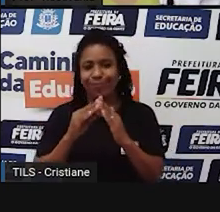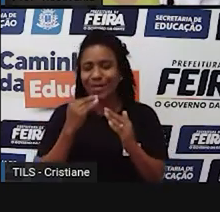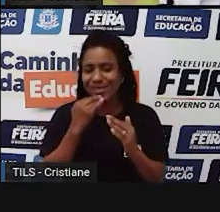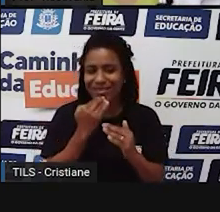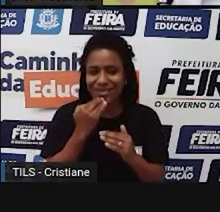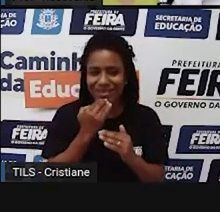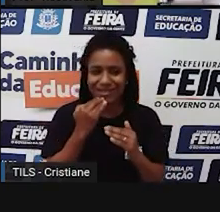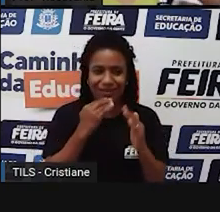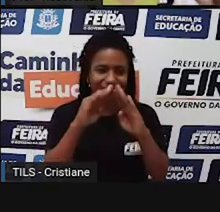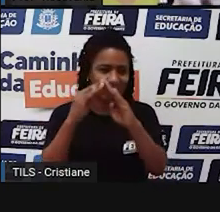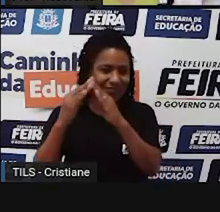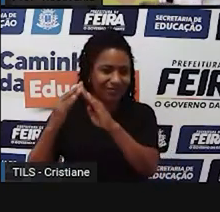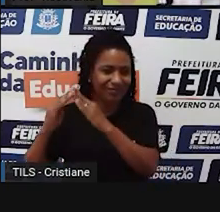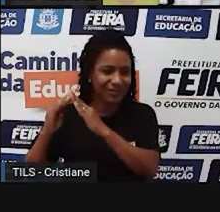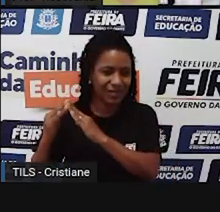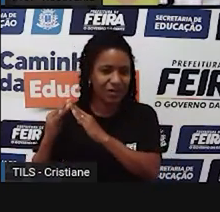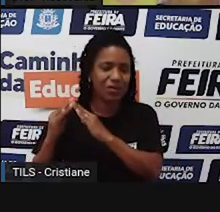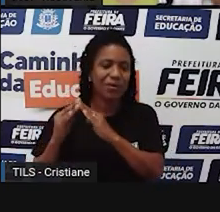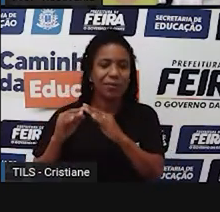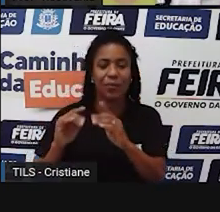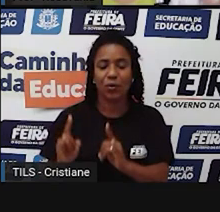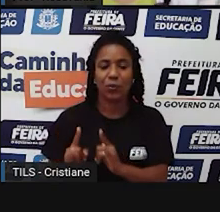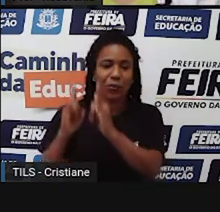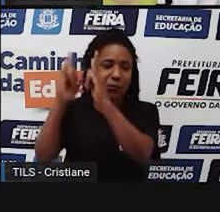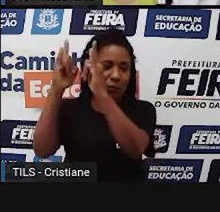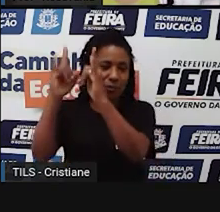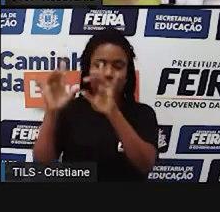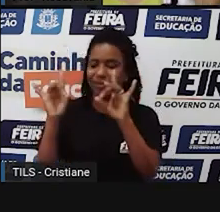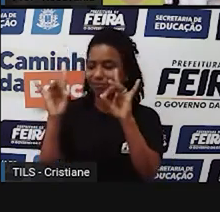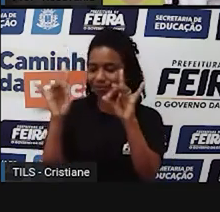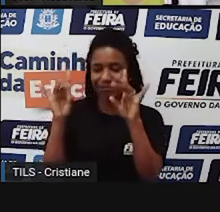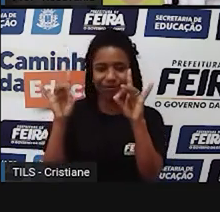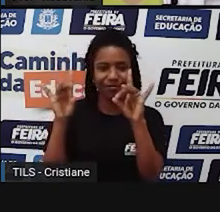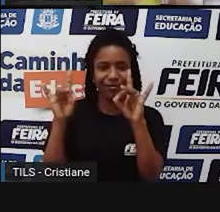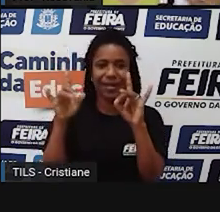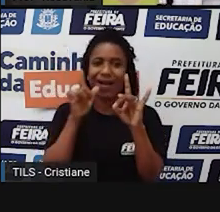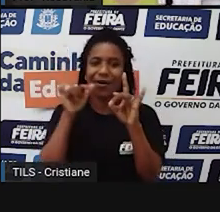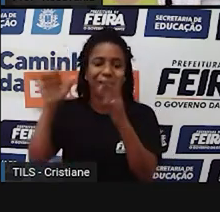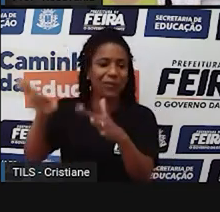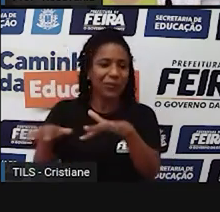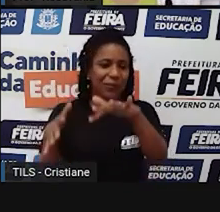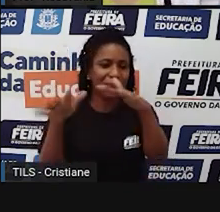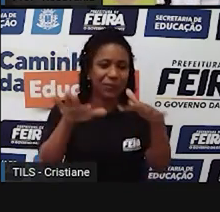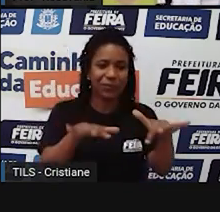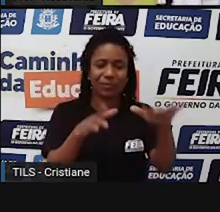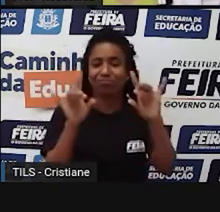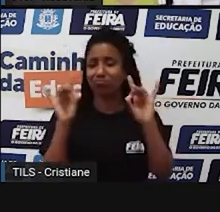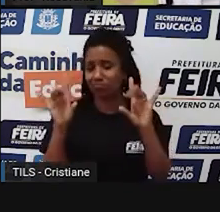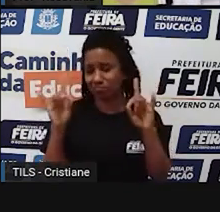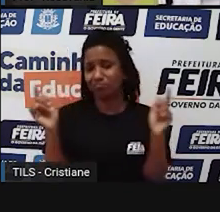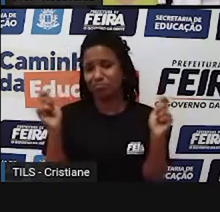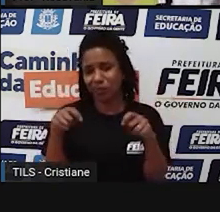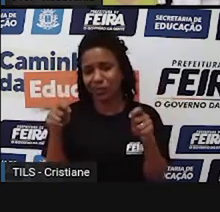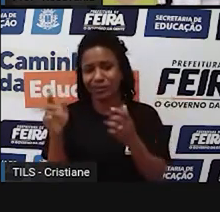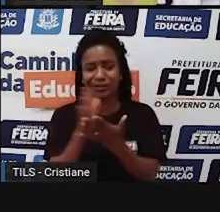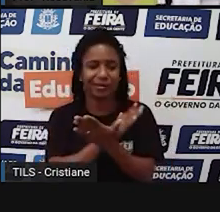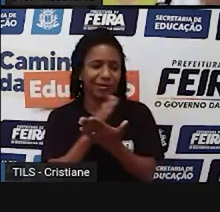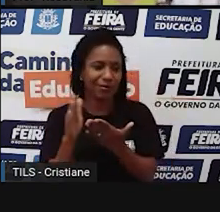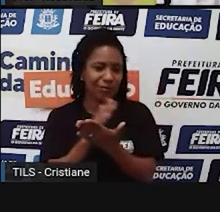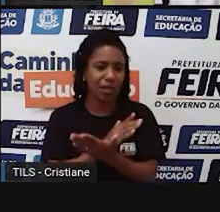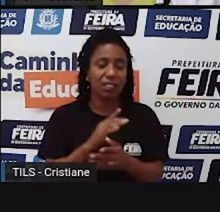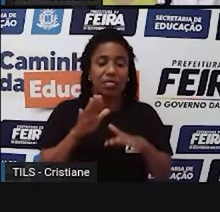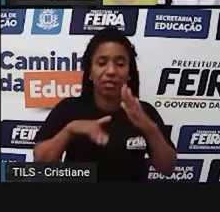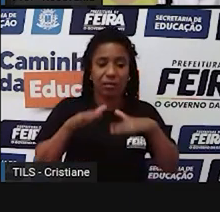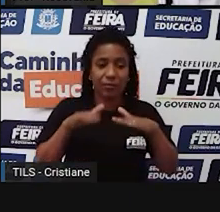inadequados, até você morar em apartamentos luxuosíssimos, a beira do mar, aquela coisa toda. Então, a depender do quanto você